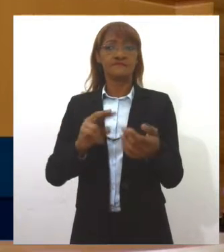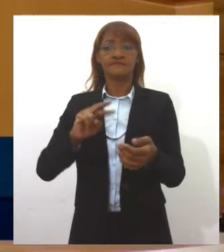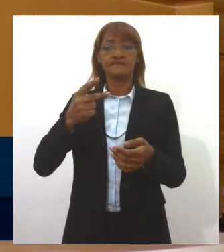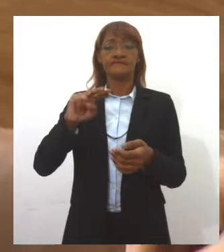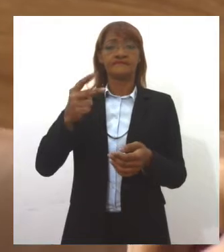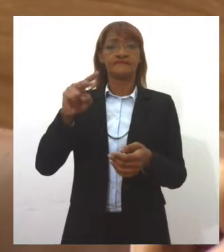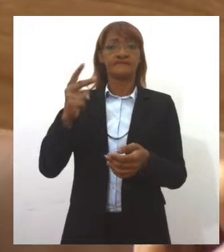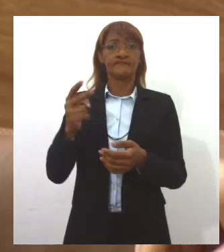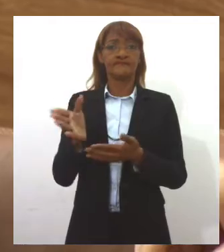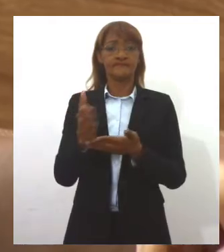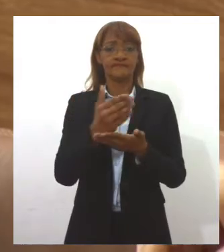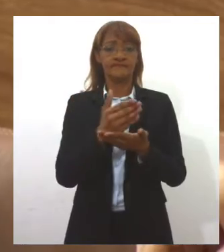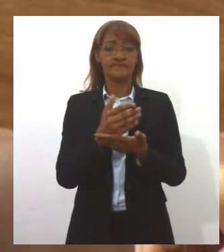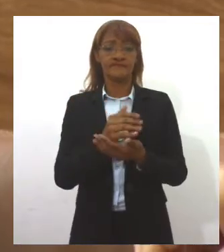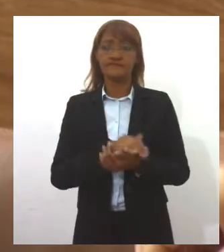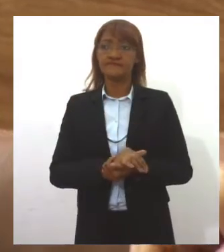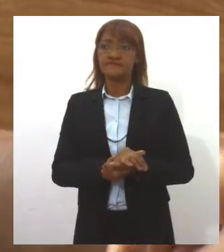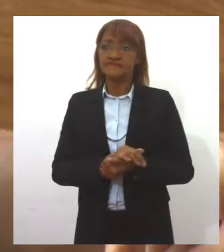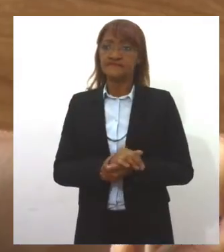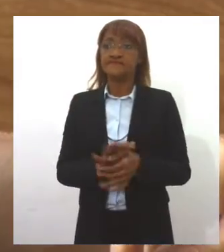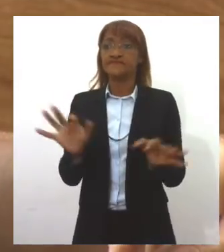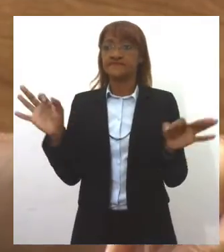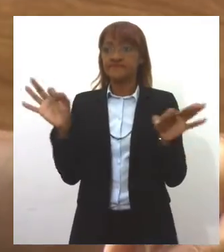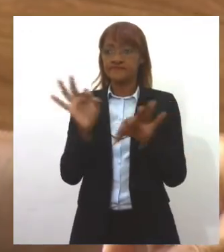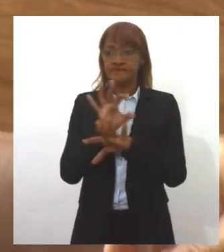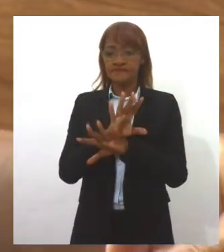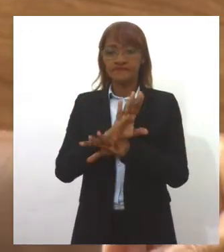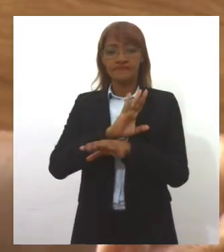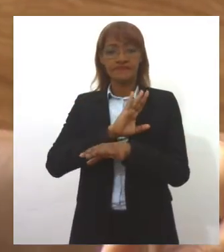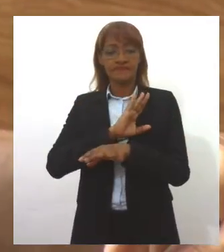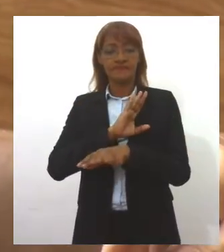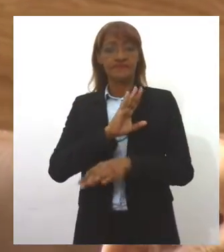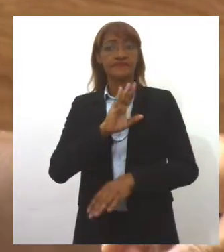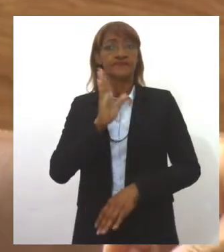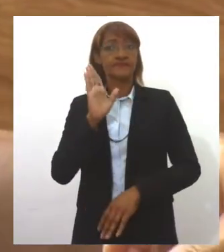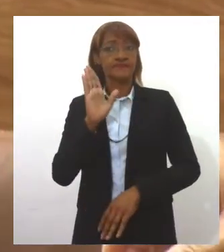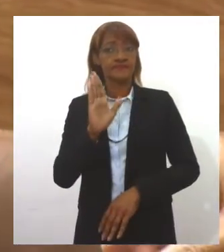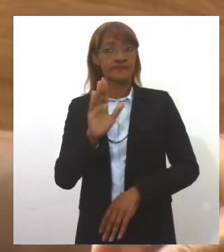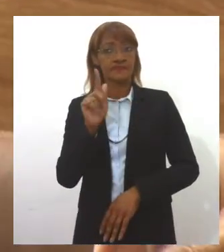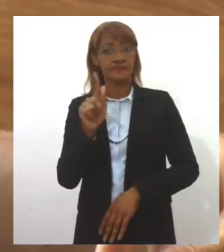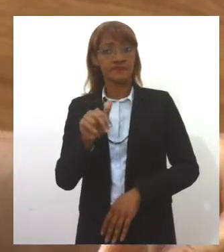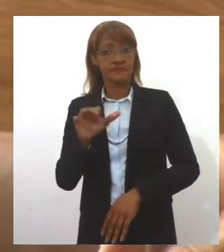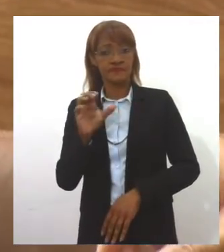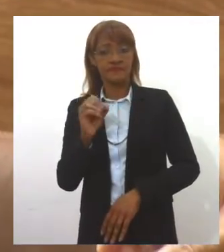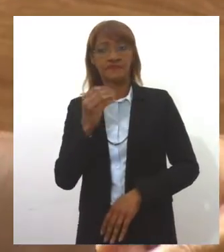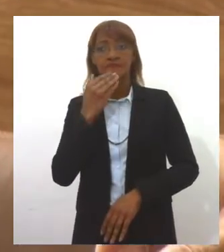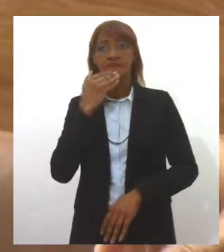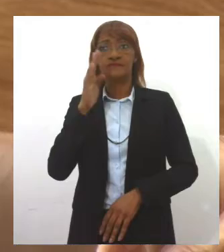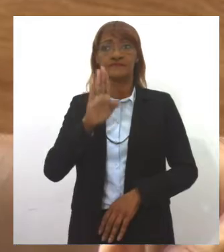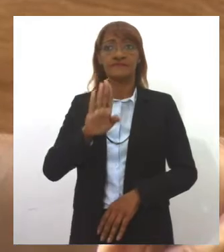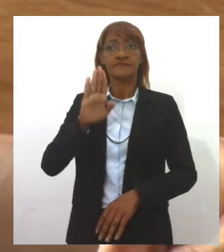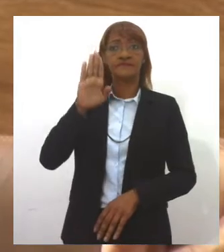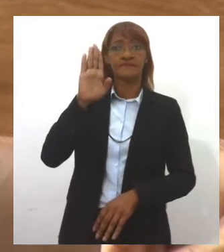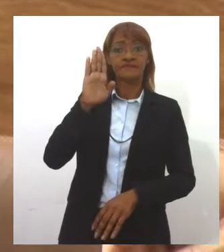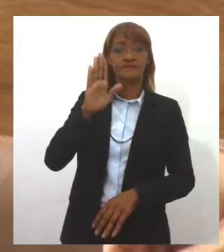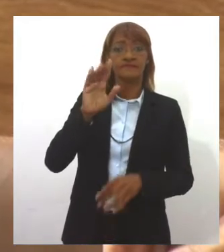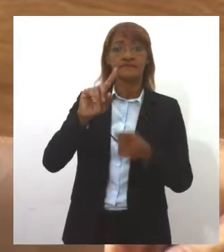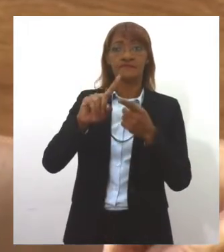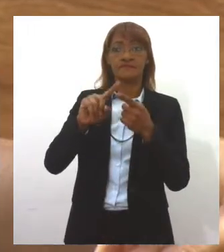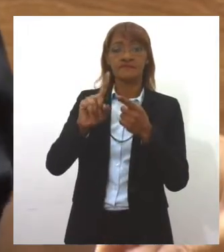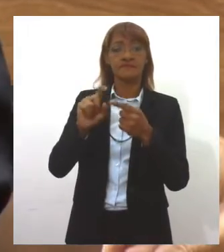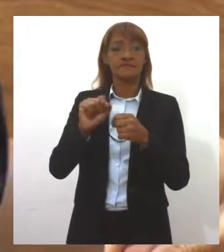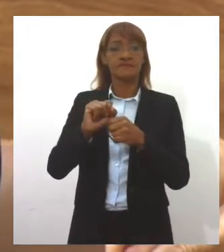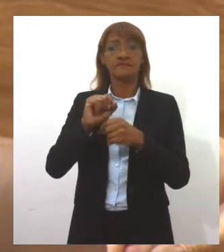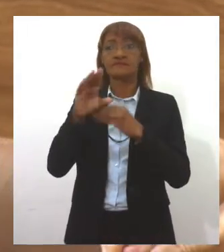arrecadação. Após pronunciamento do colega, Zezinho Guimarães, do PMDB, pediu uma parte para repercutir a questão do